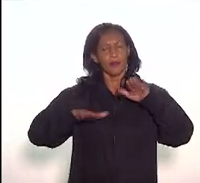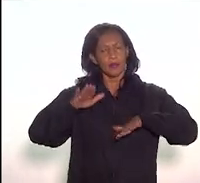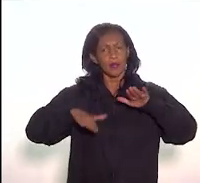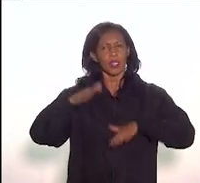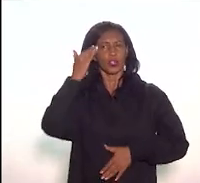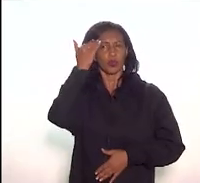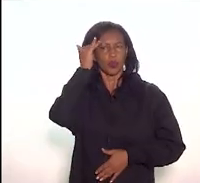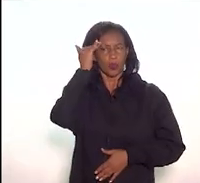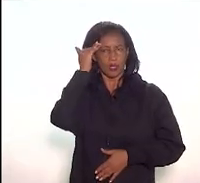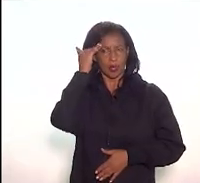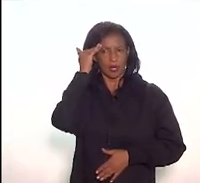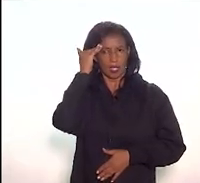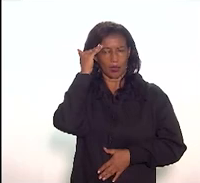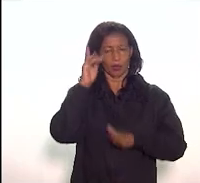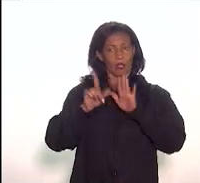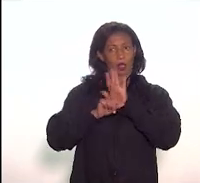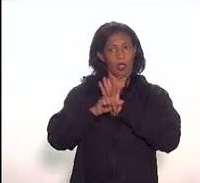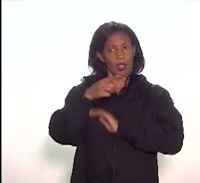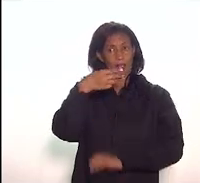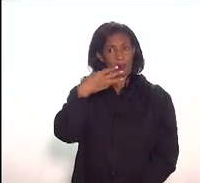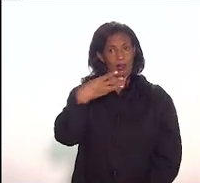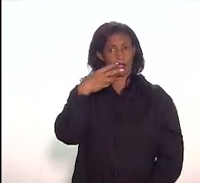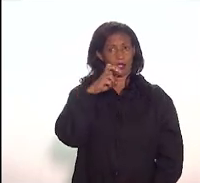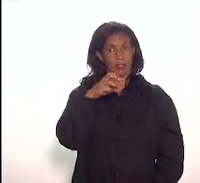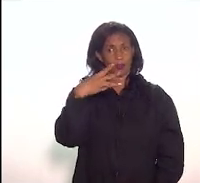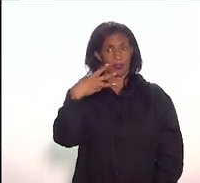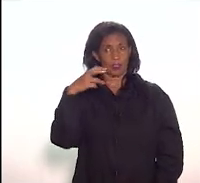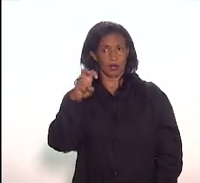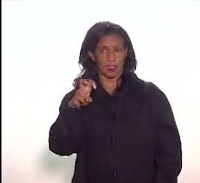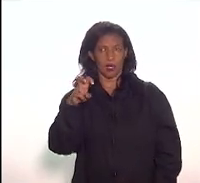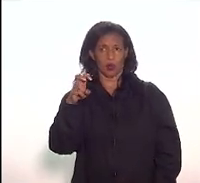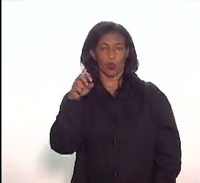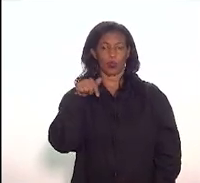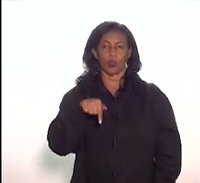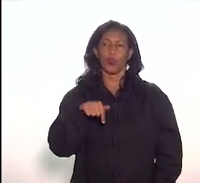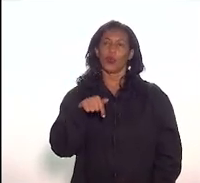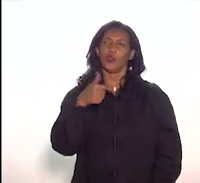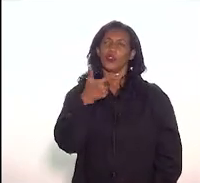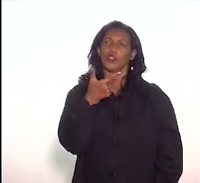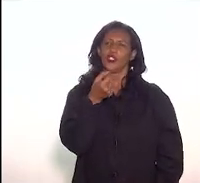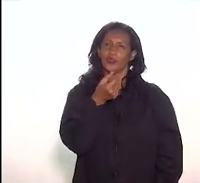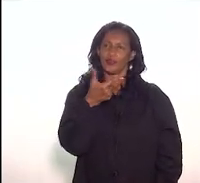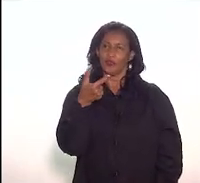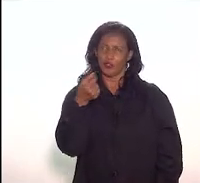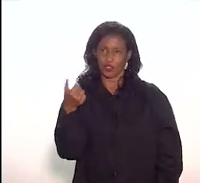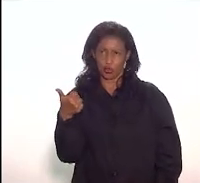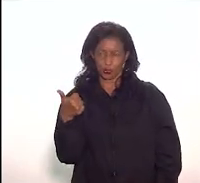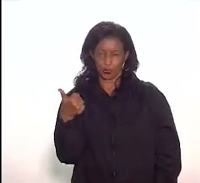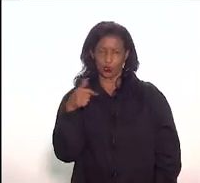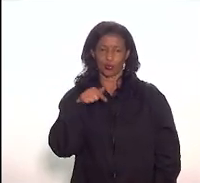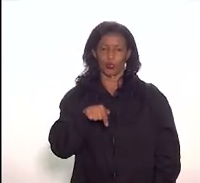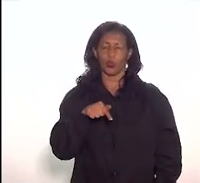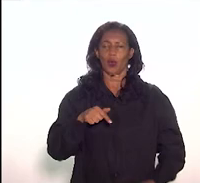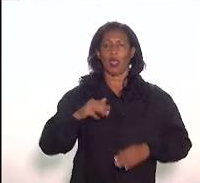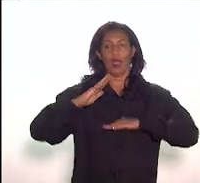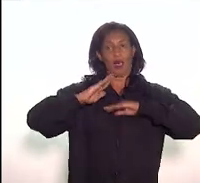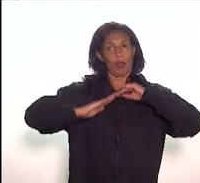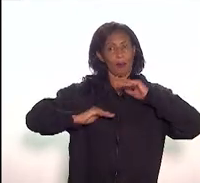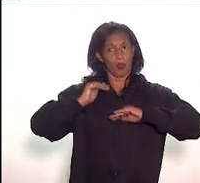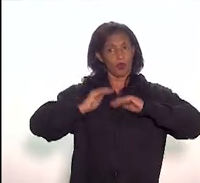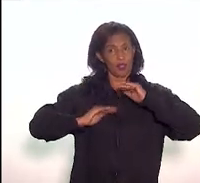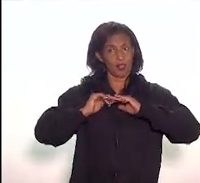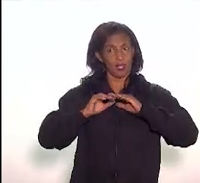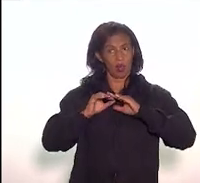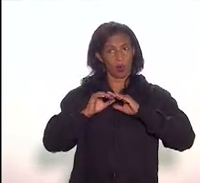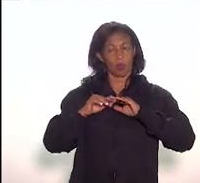de Lei 3535 de 2021 apresenta a proposta de um museu colaborativo, o profissional museólogo deverá fazer parte da